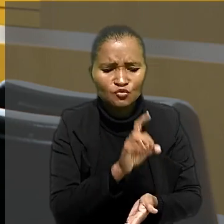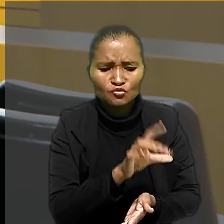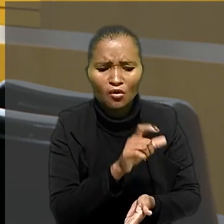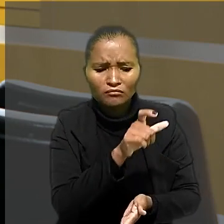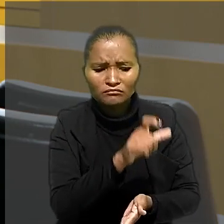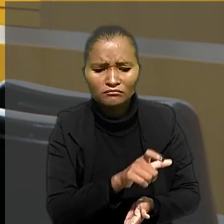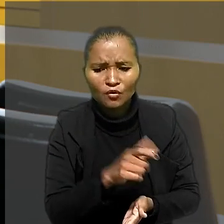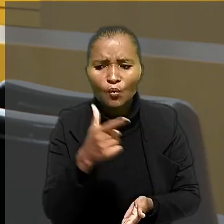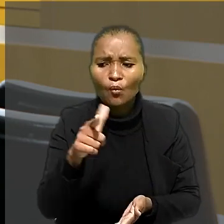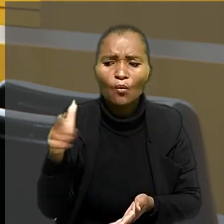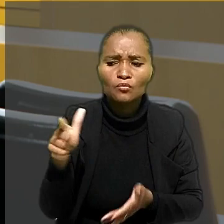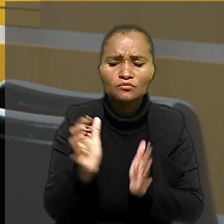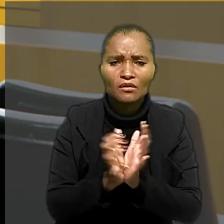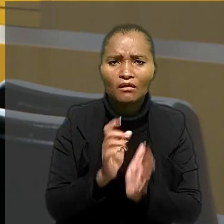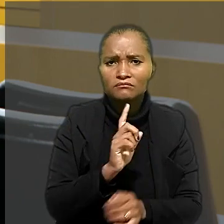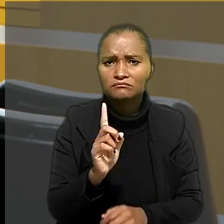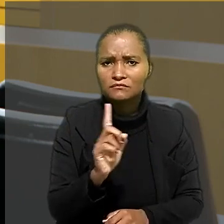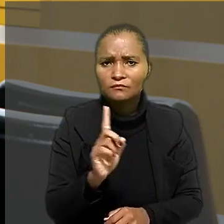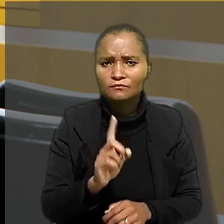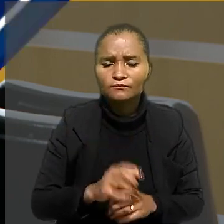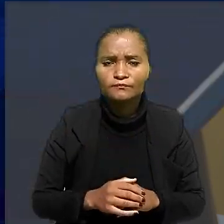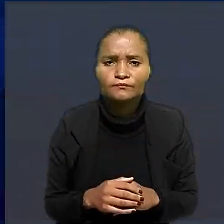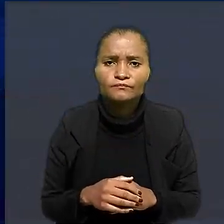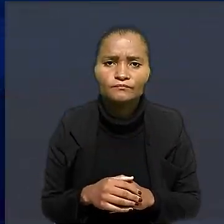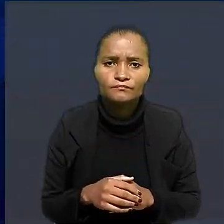direcionadas aos demais carteiros.